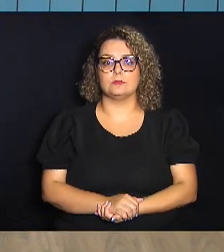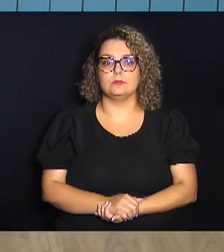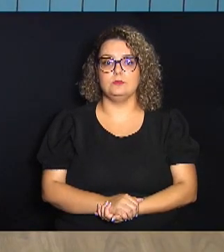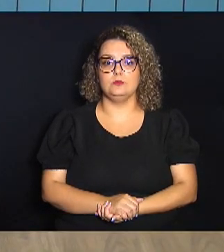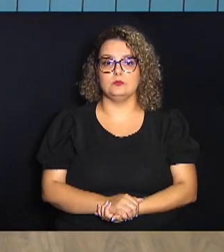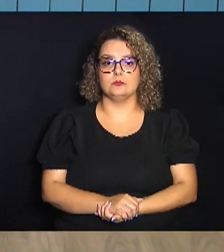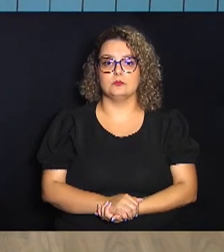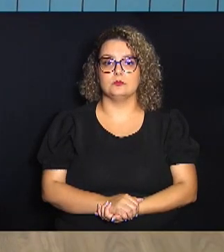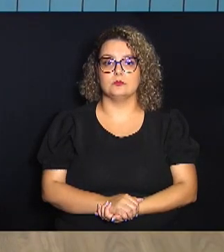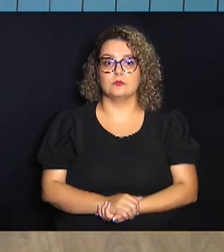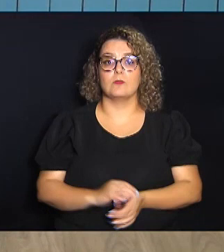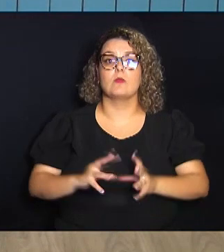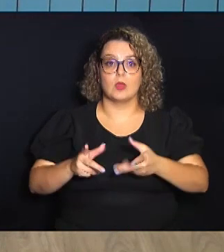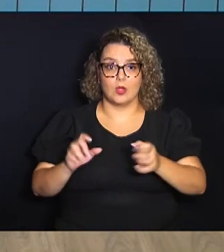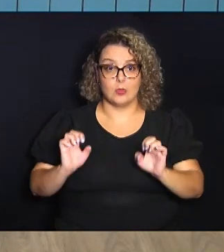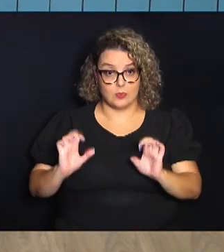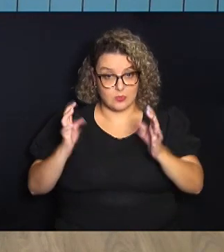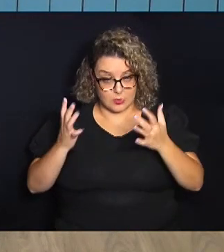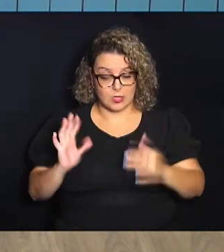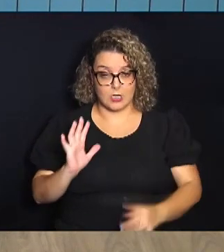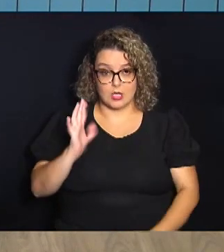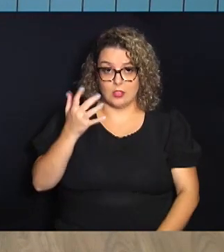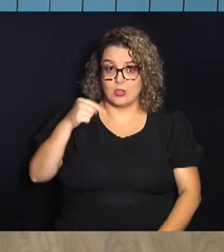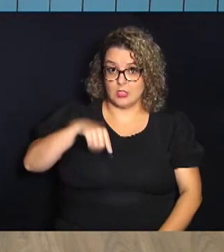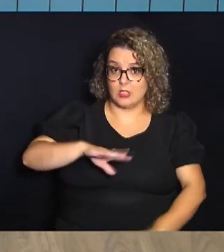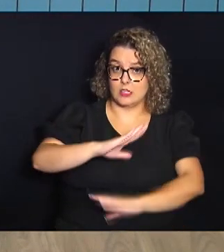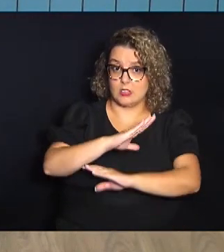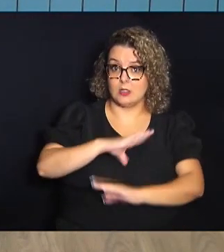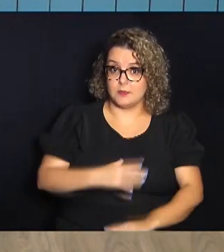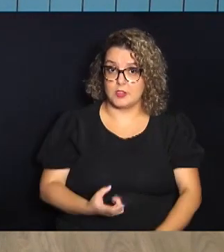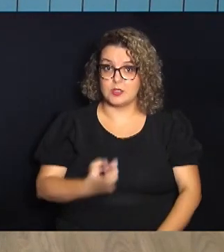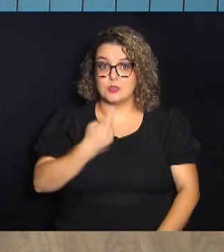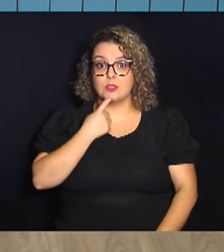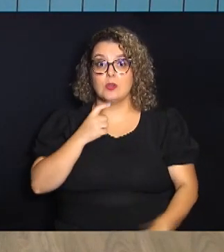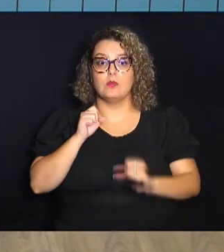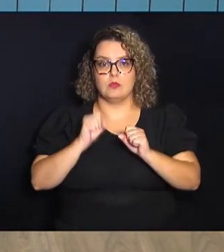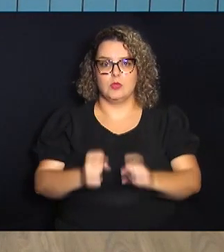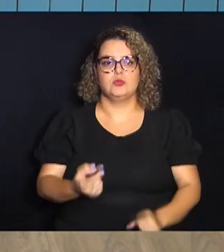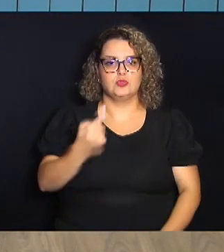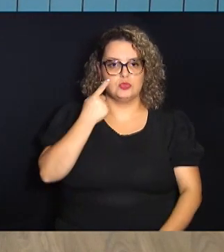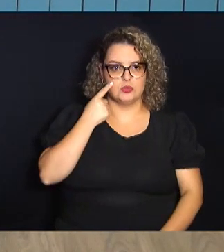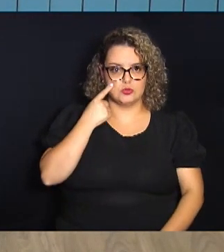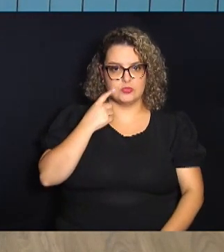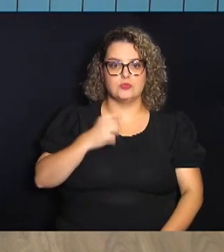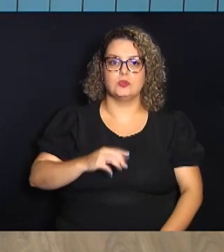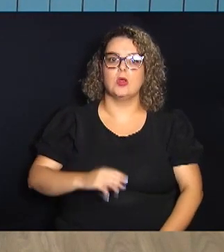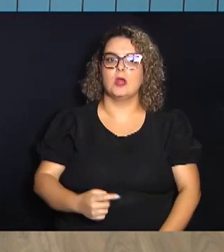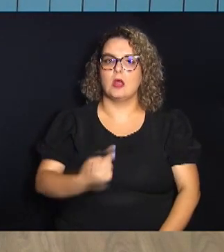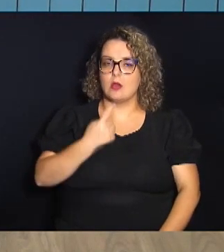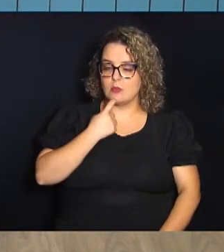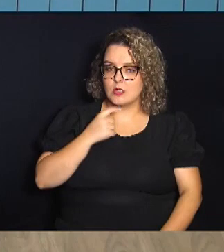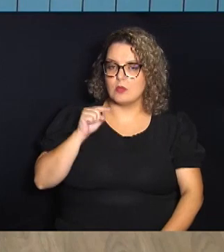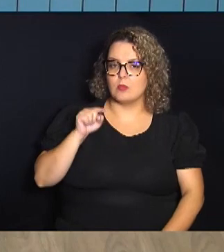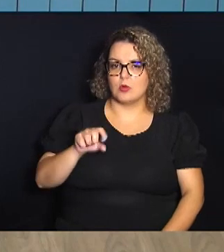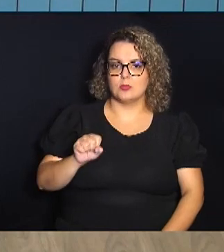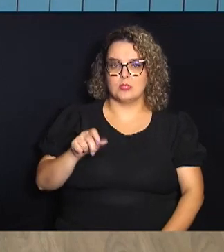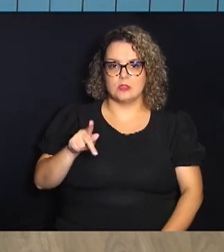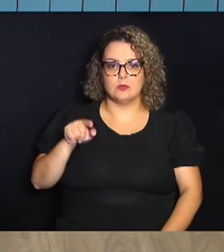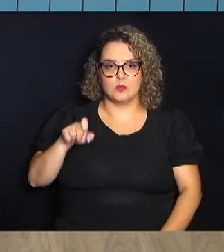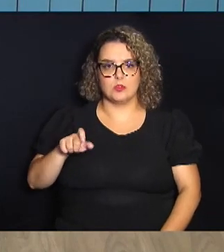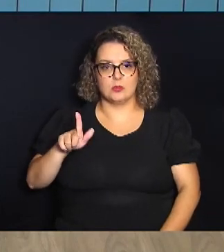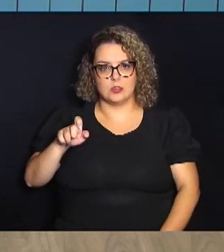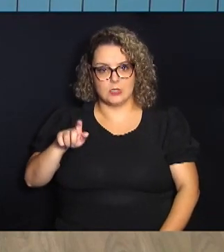E todos os eventos que acontecem aqui na Câmara Municipal de Campinas podem ser conferidos lá no campinas.sp.legi